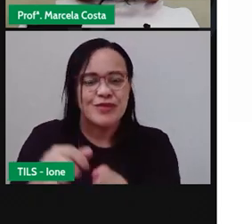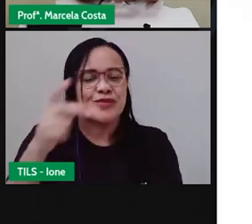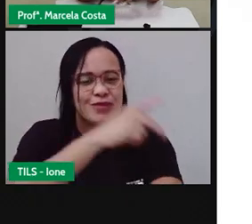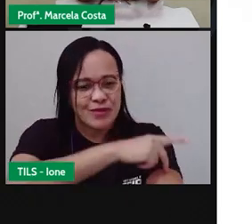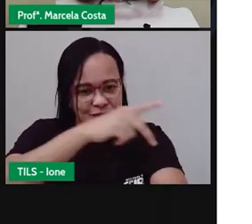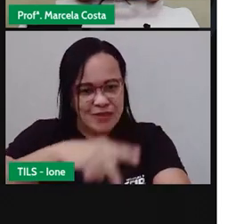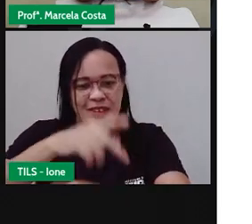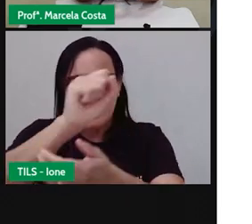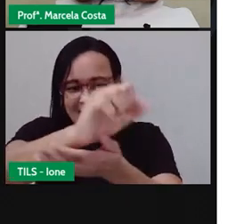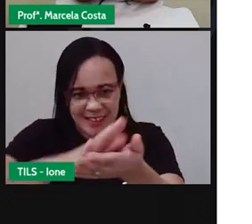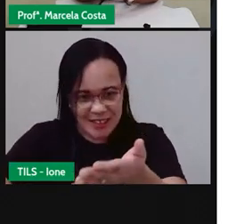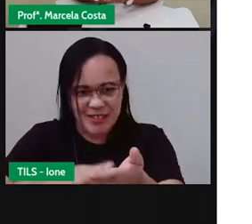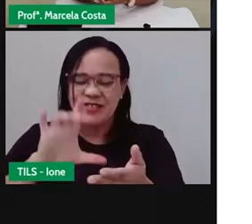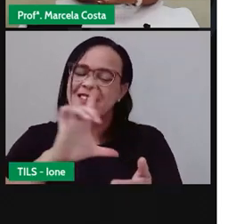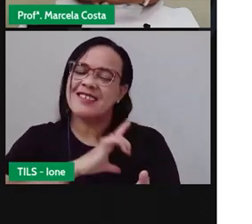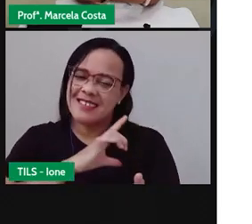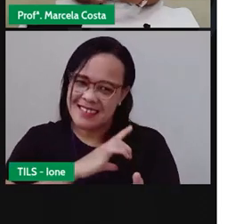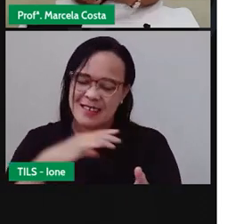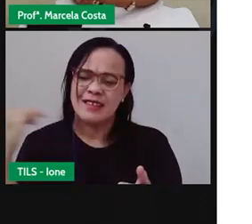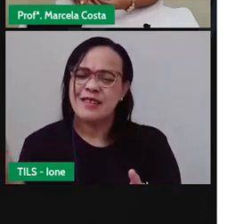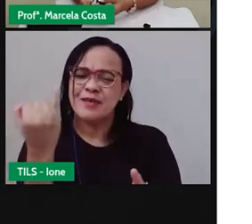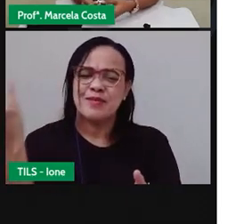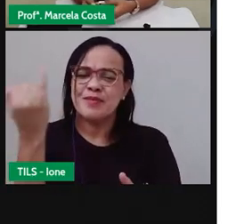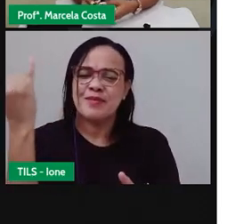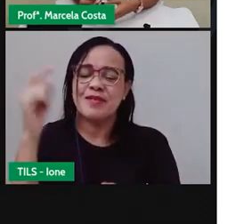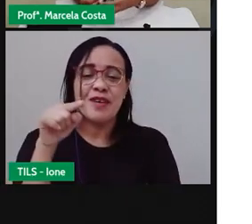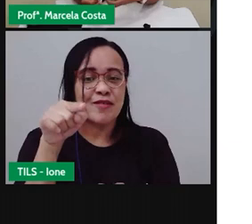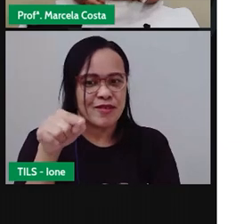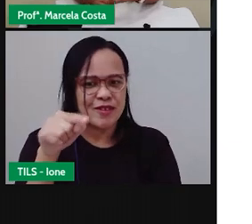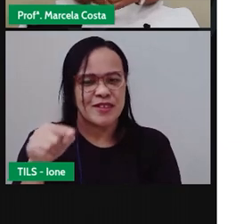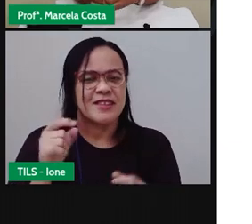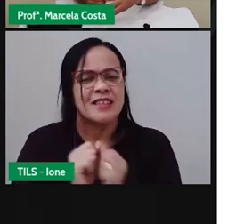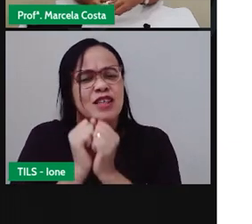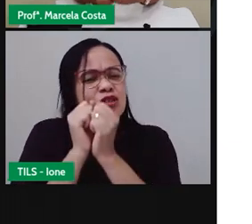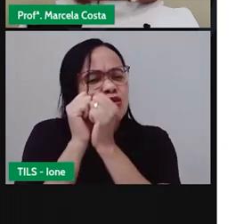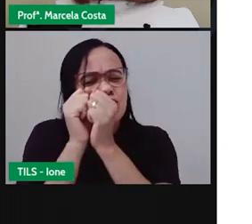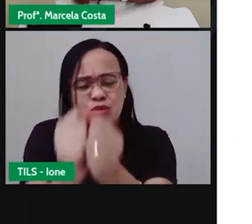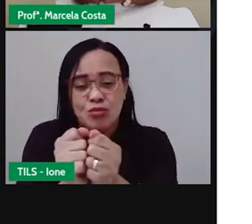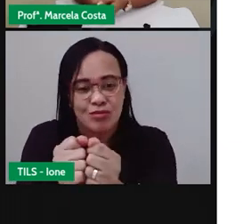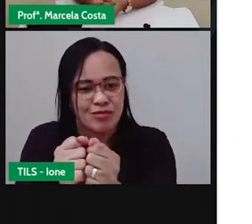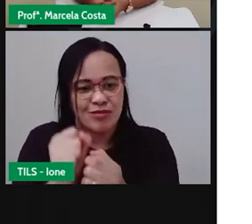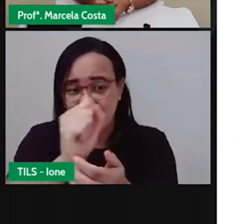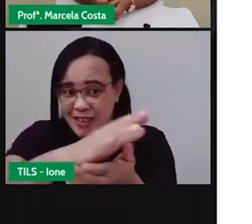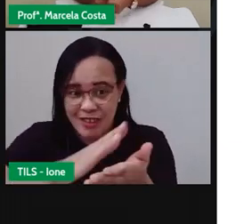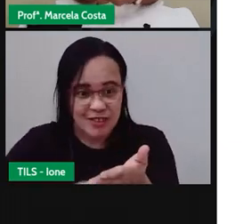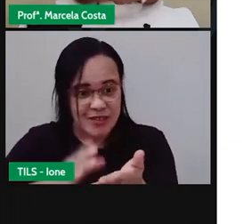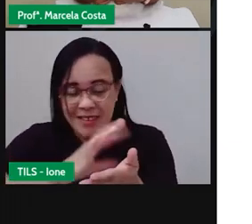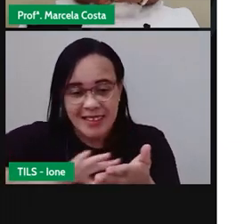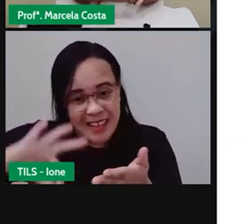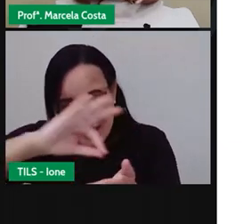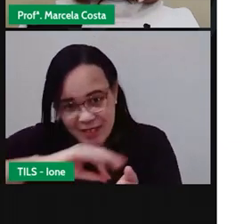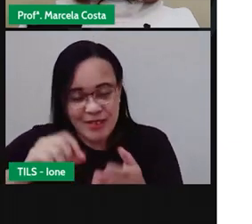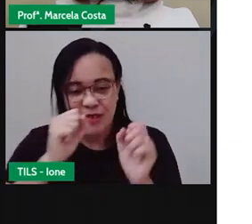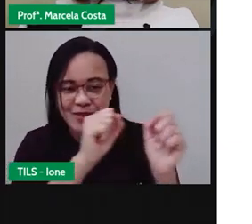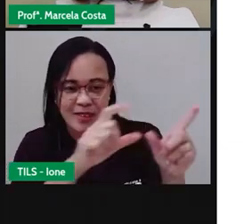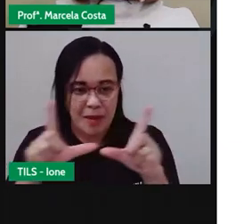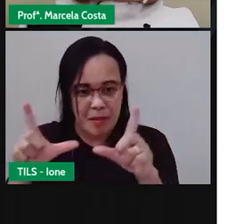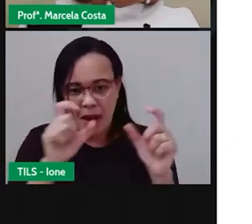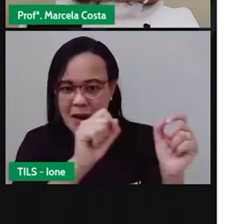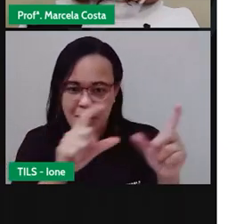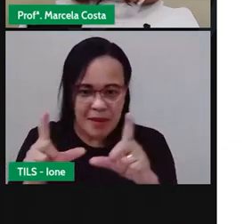é importante que você se envolva nas atividades que são propostas pra que você